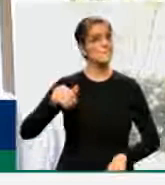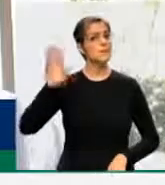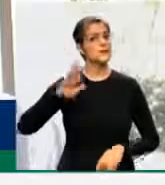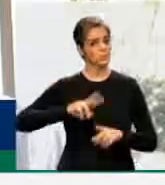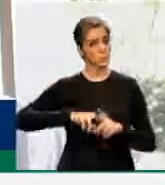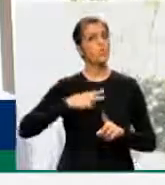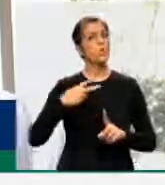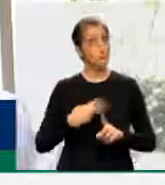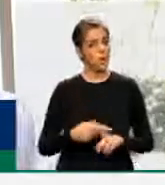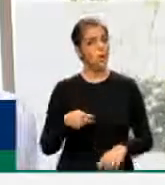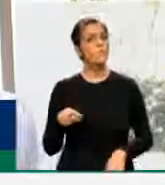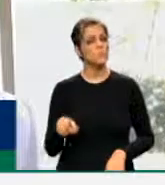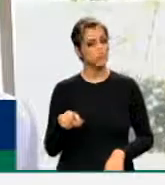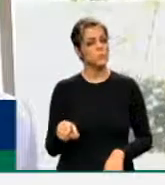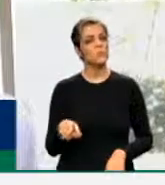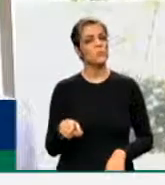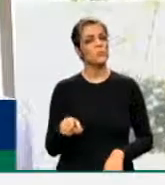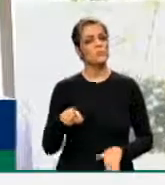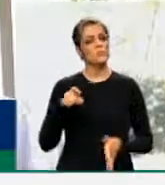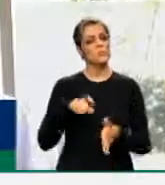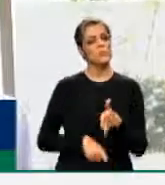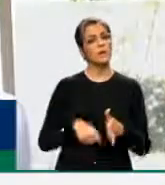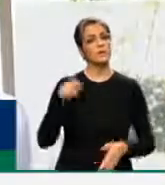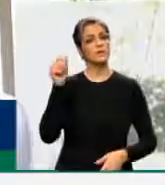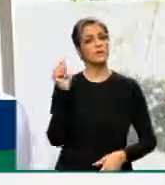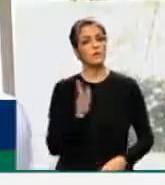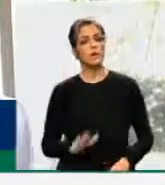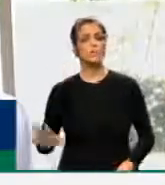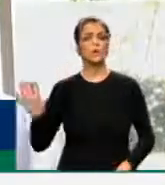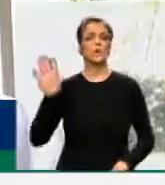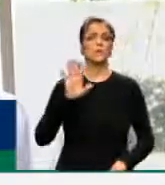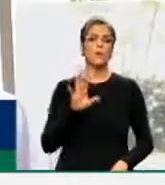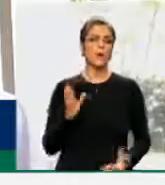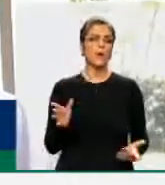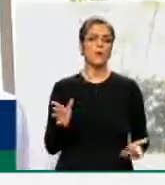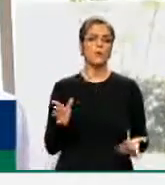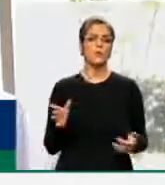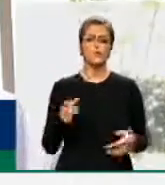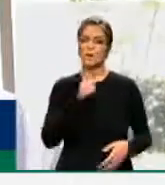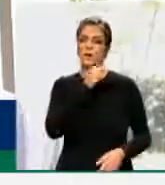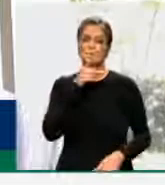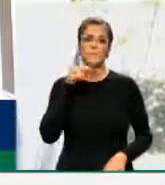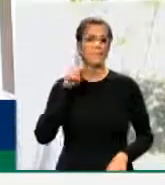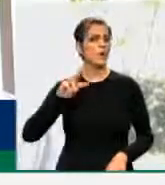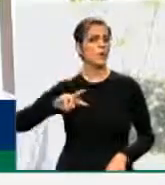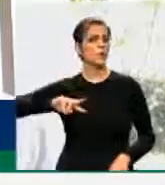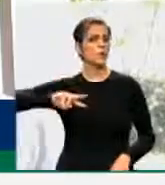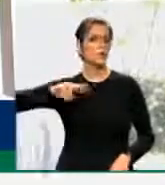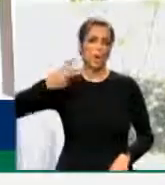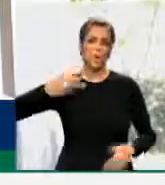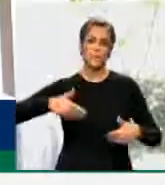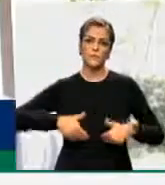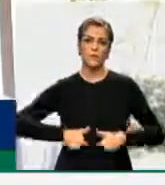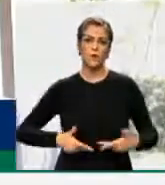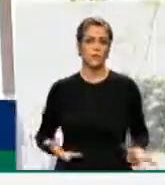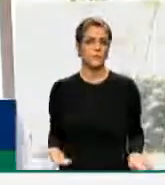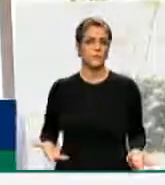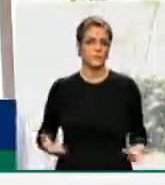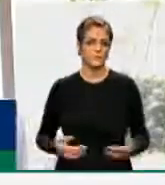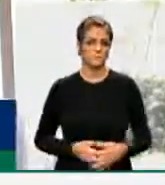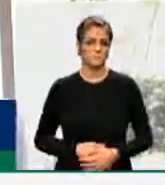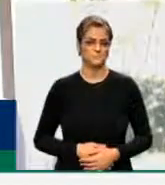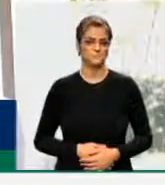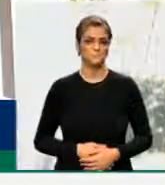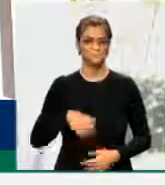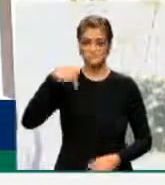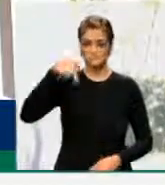da taxa nacional de fome. Então, isso nos mostra o seguinte. Aqui no